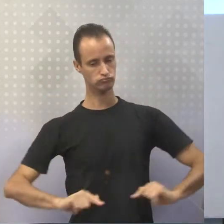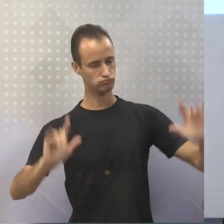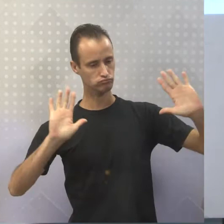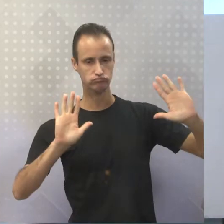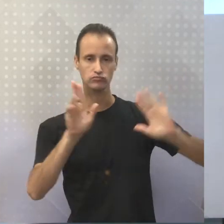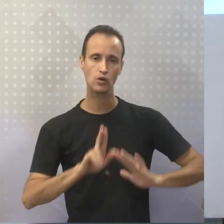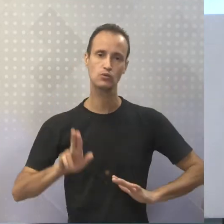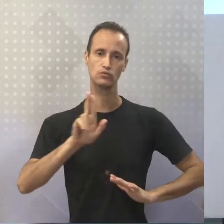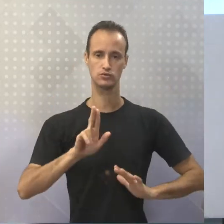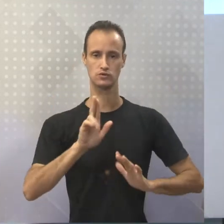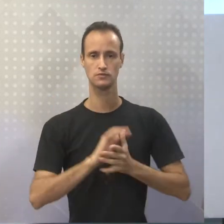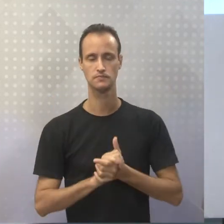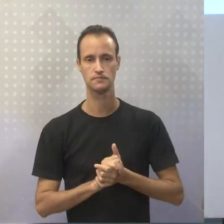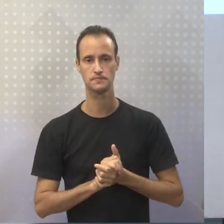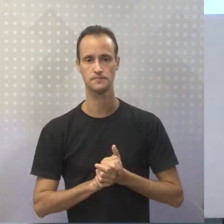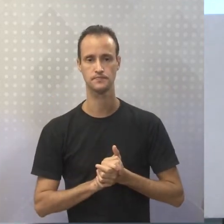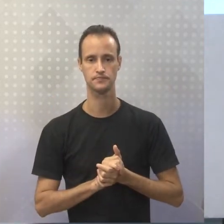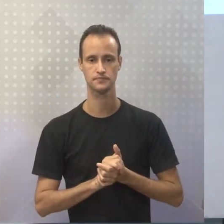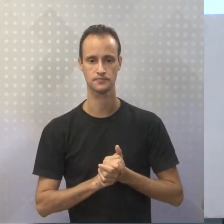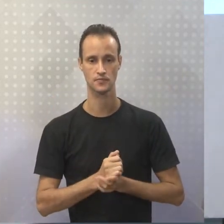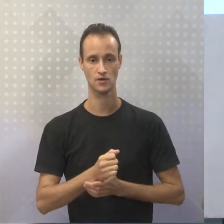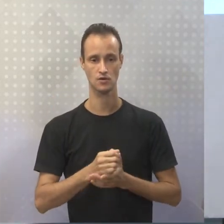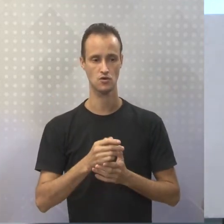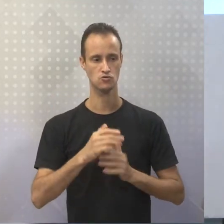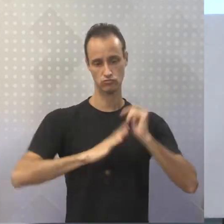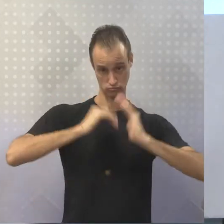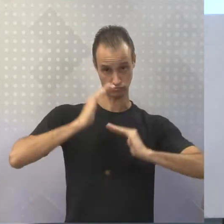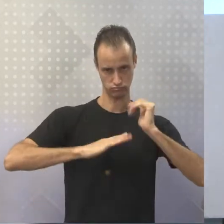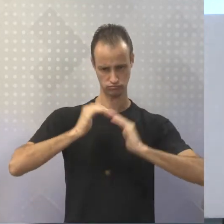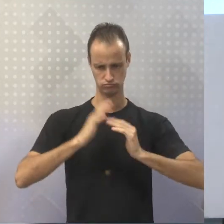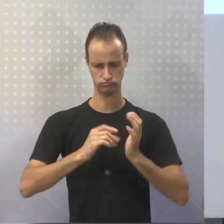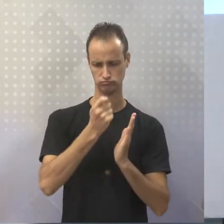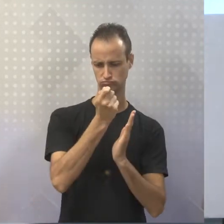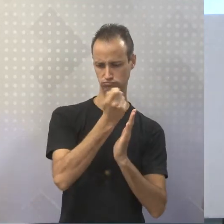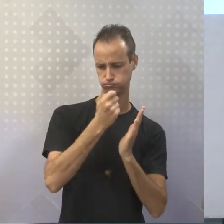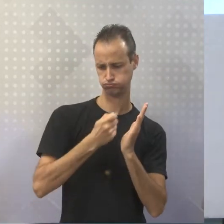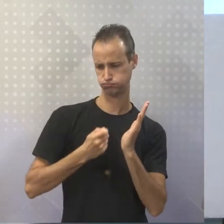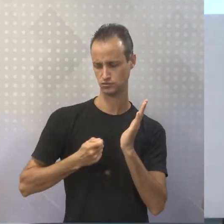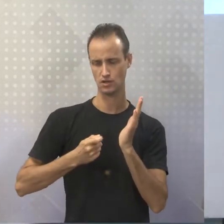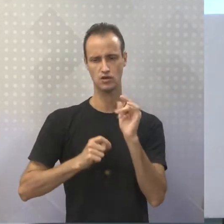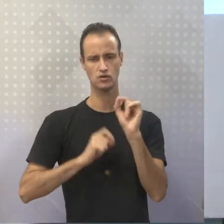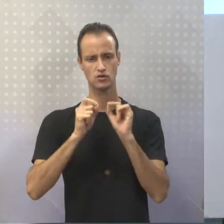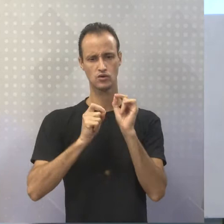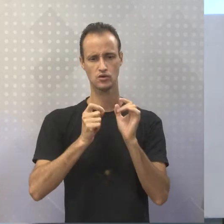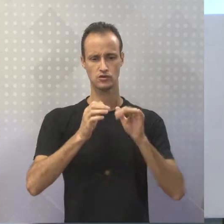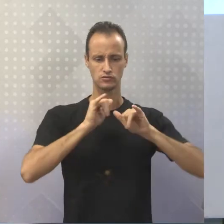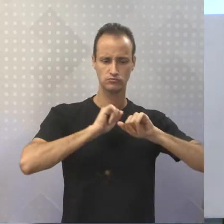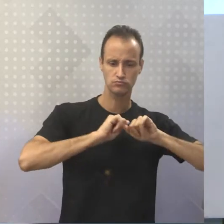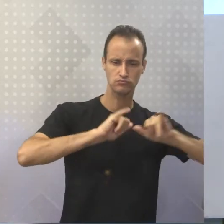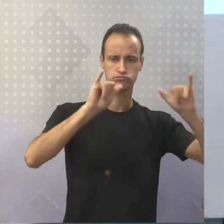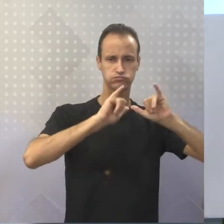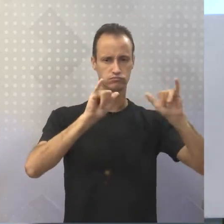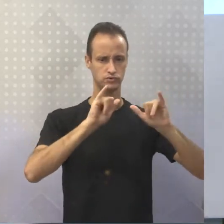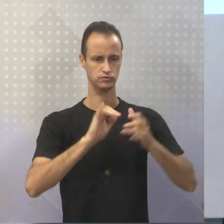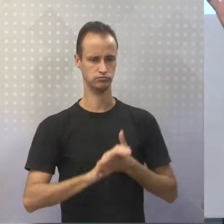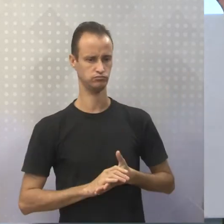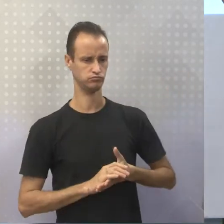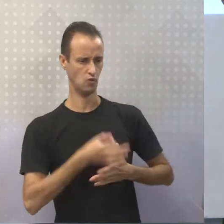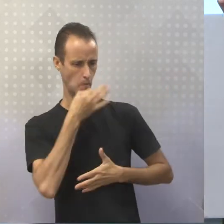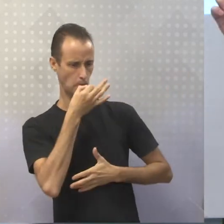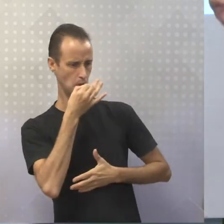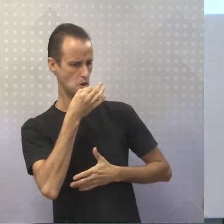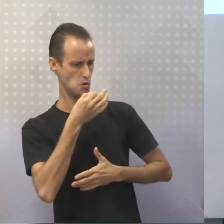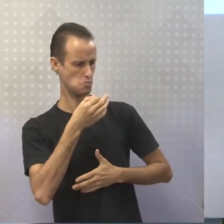sentido. Ou seja, a pessoa que escreveu, o autor da notícia, nem vai ser favorável, nem vai ser